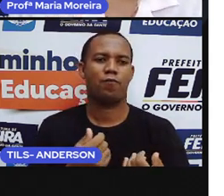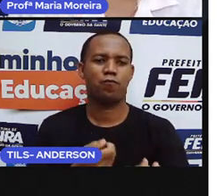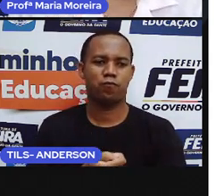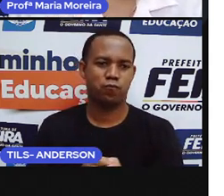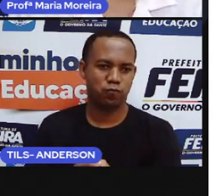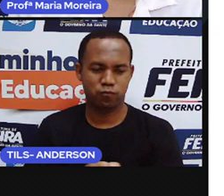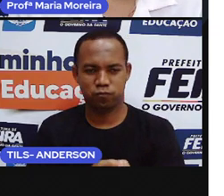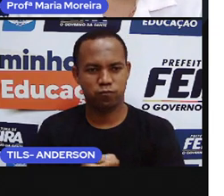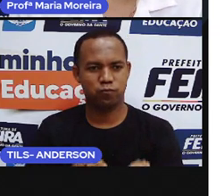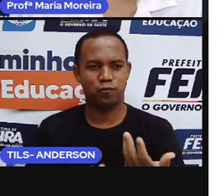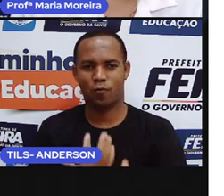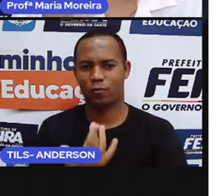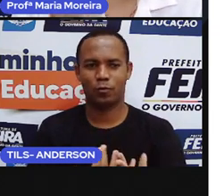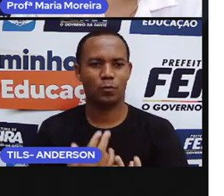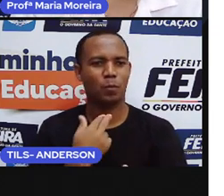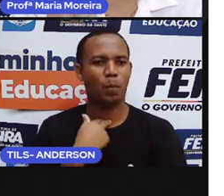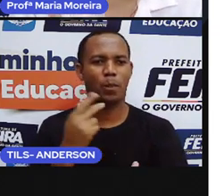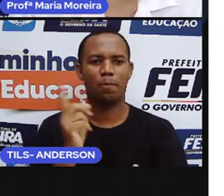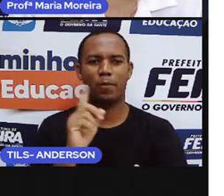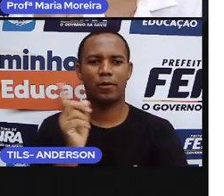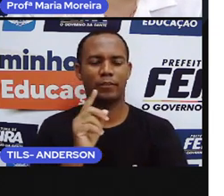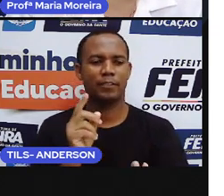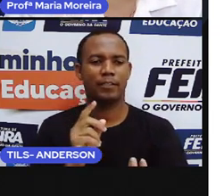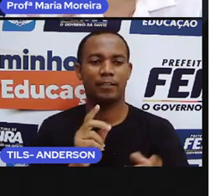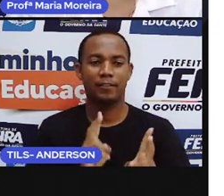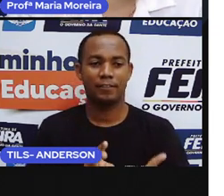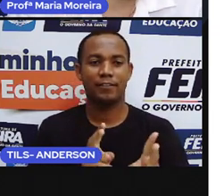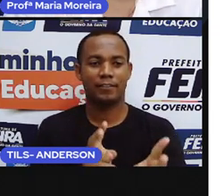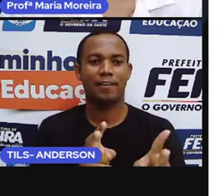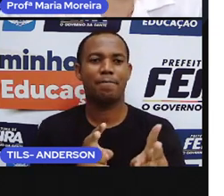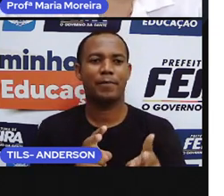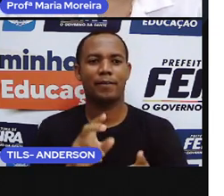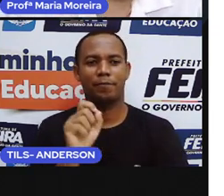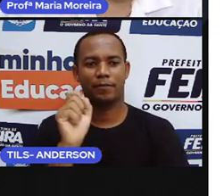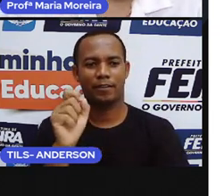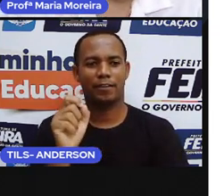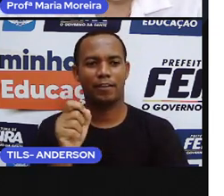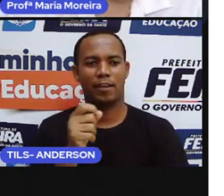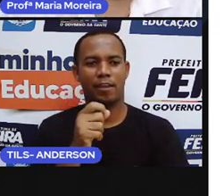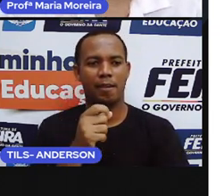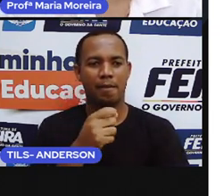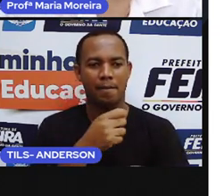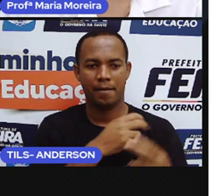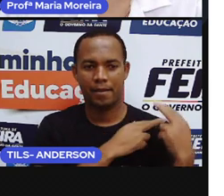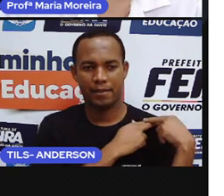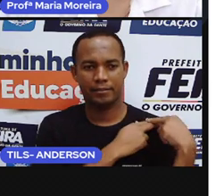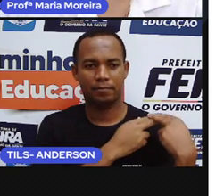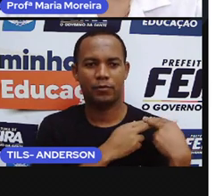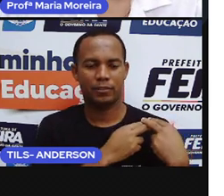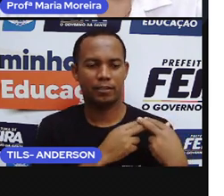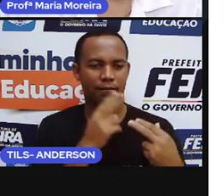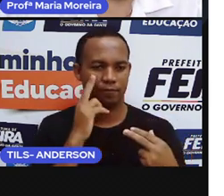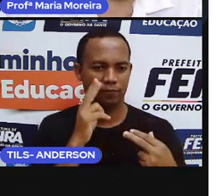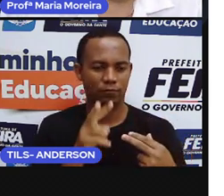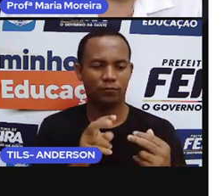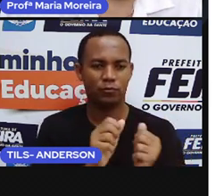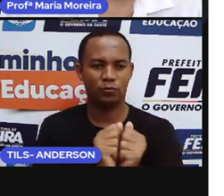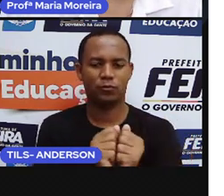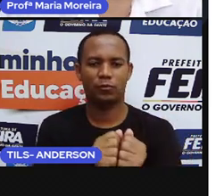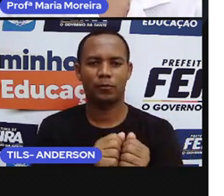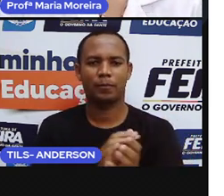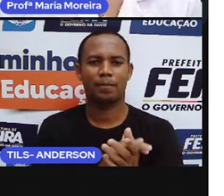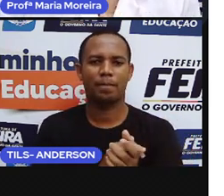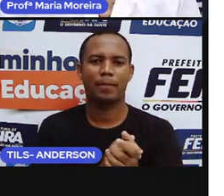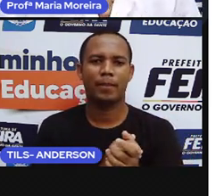Muito cuidado na reprodução e sempre sob a supervisão de um adulto, certo? Vamos lá.